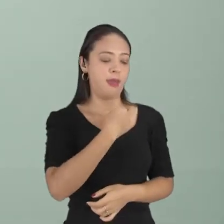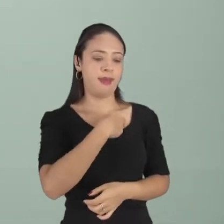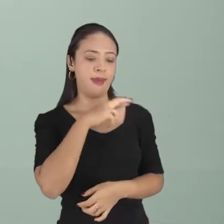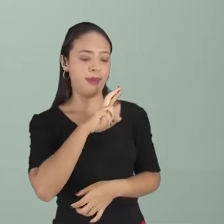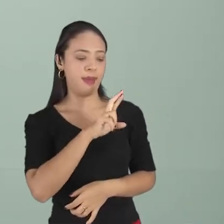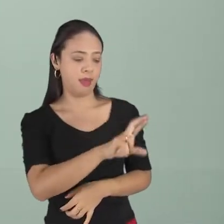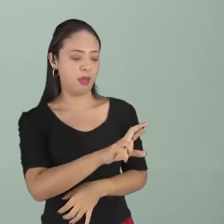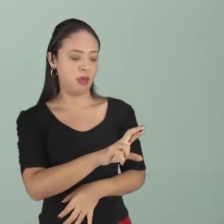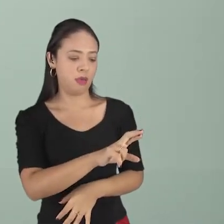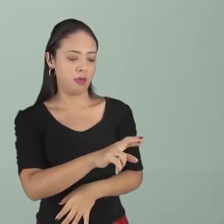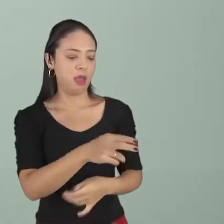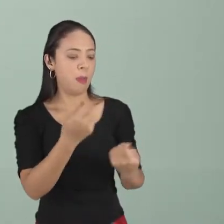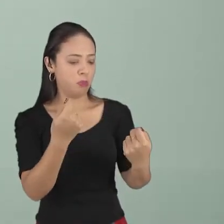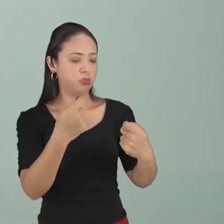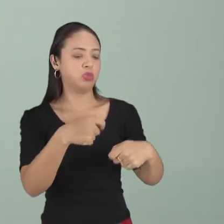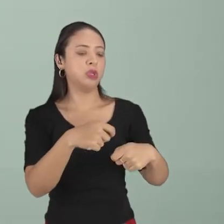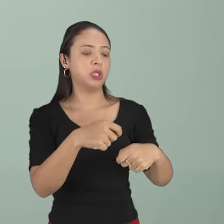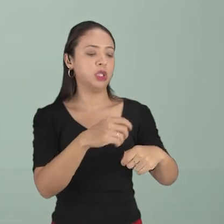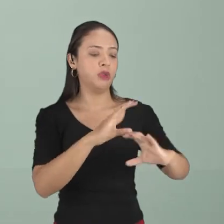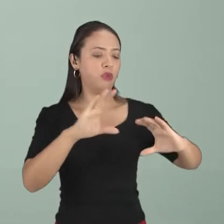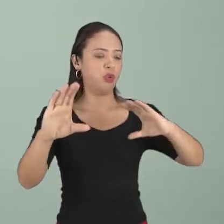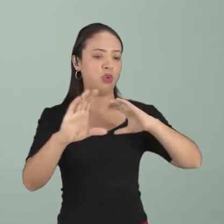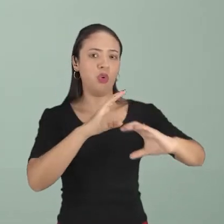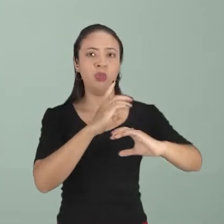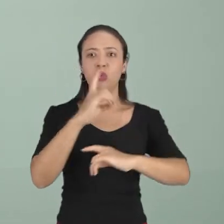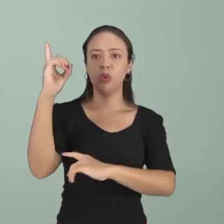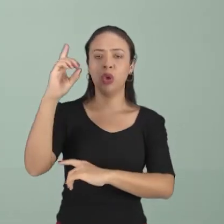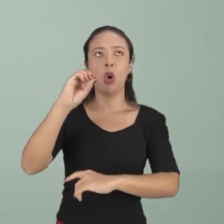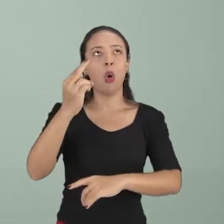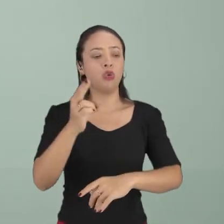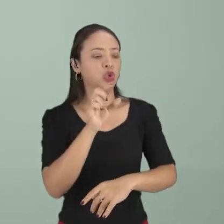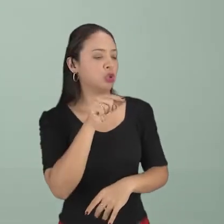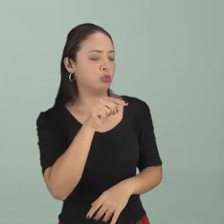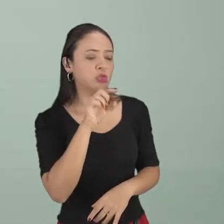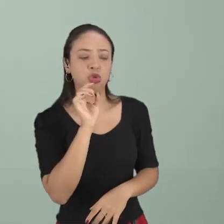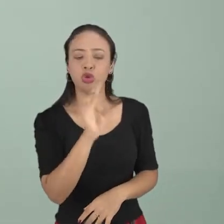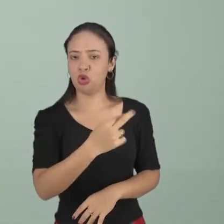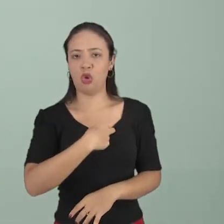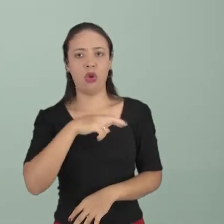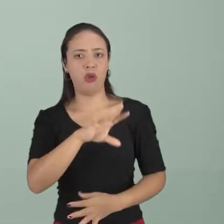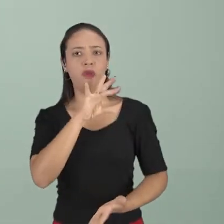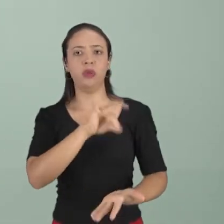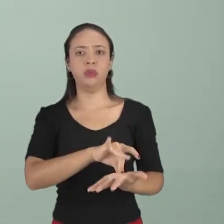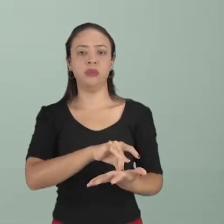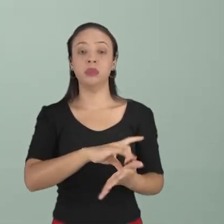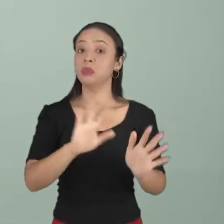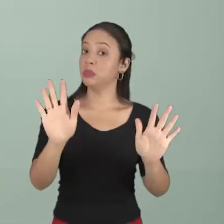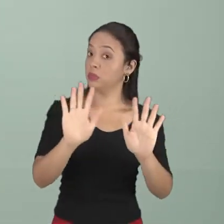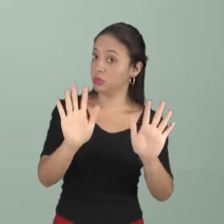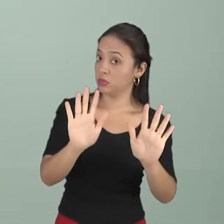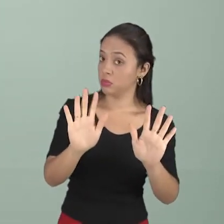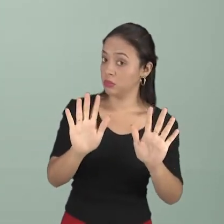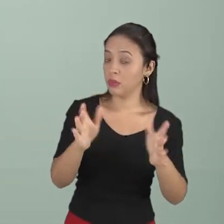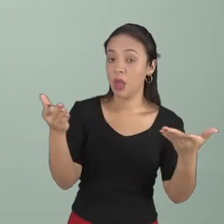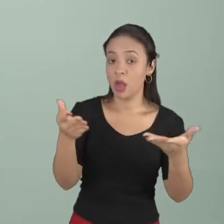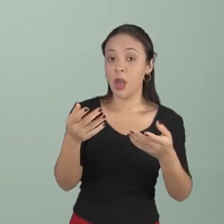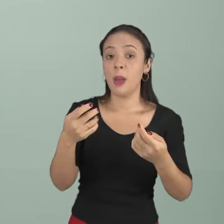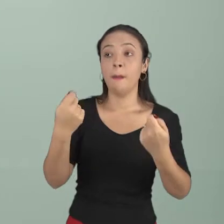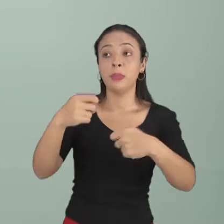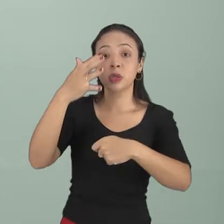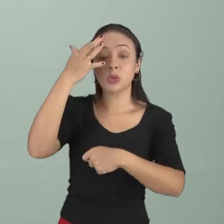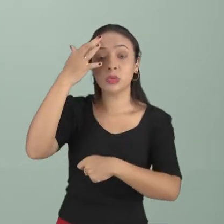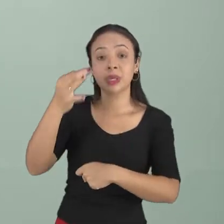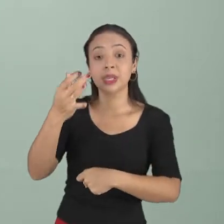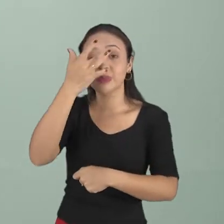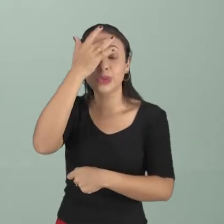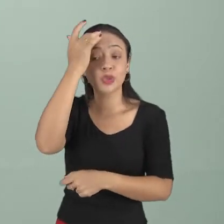dela entender é que é a maneira verdadeira. Gente, as pessoas precisam ser respeitadas. A gente está falando exatamente disso. E